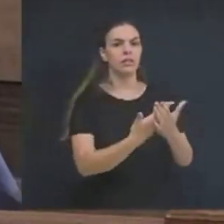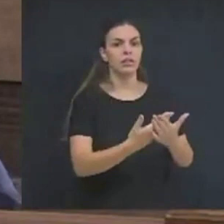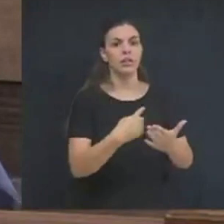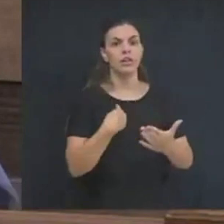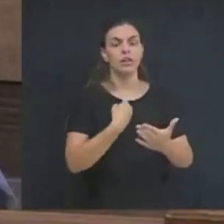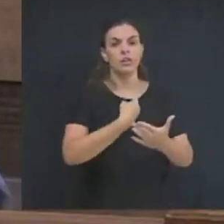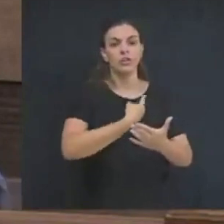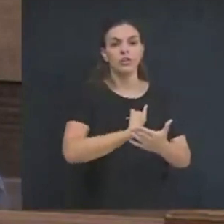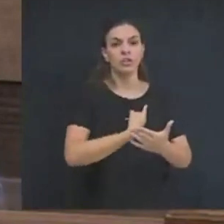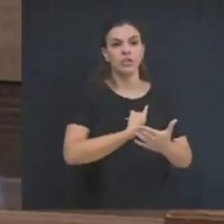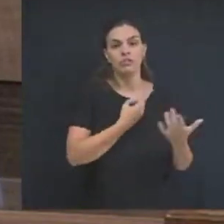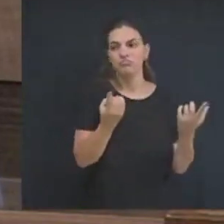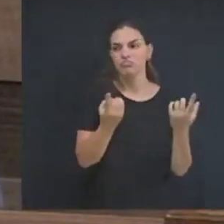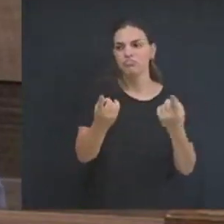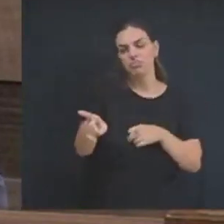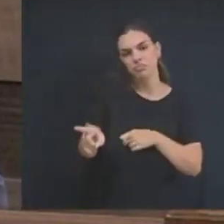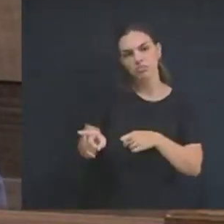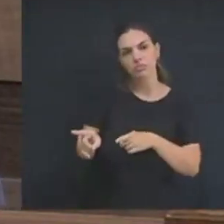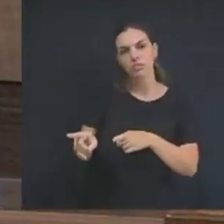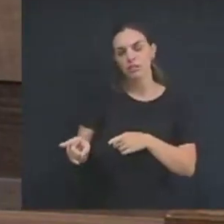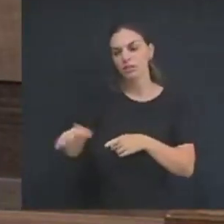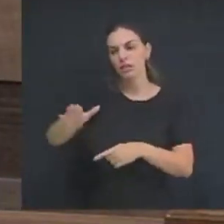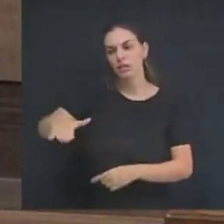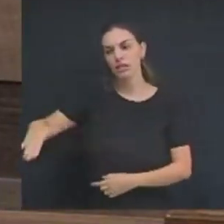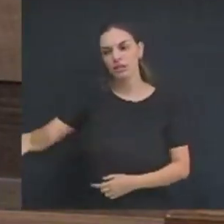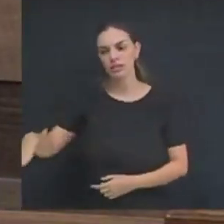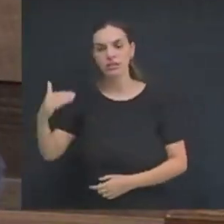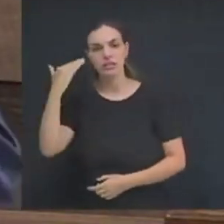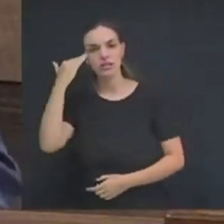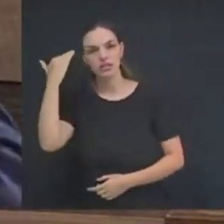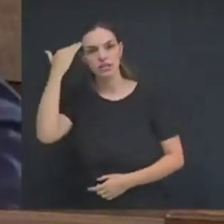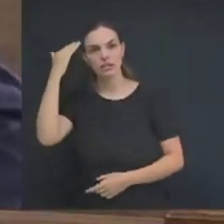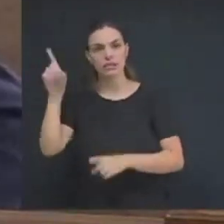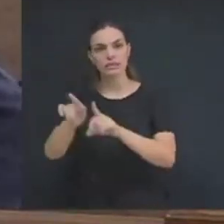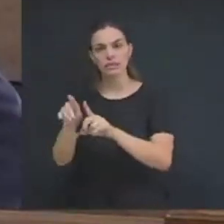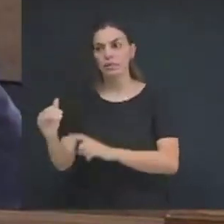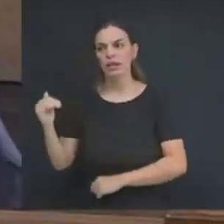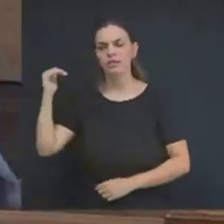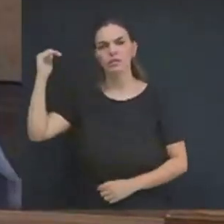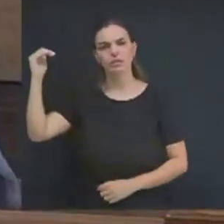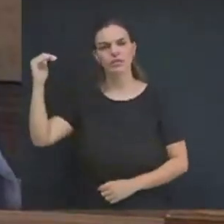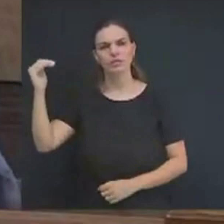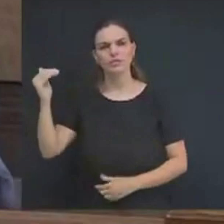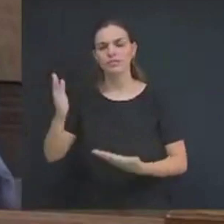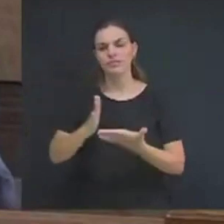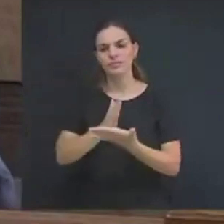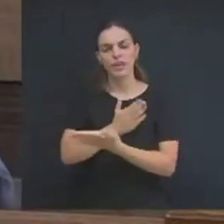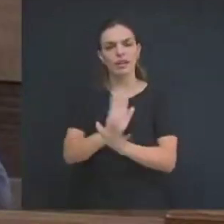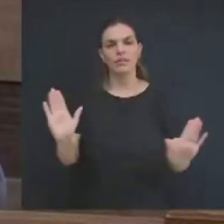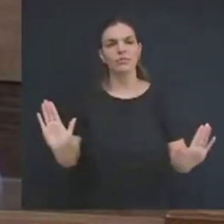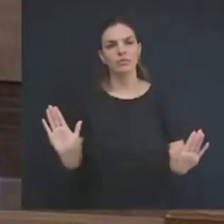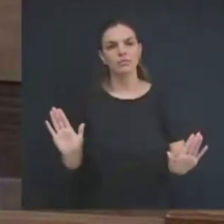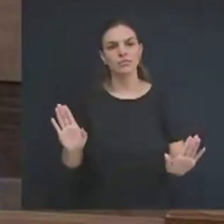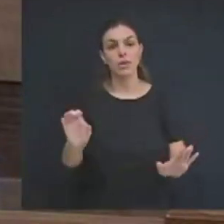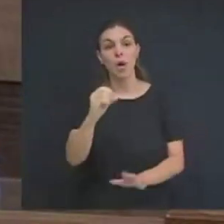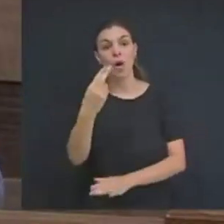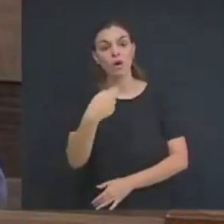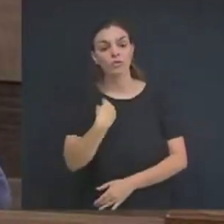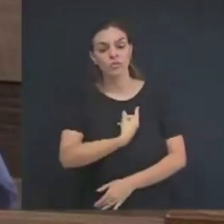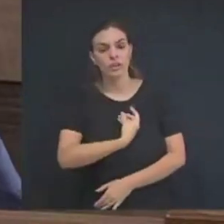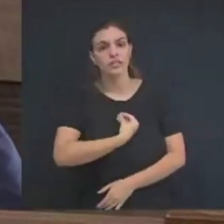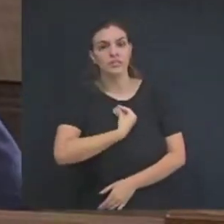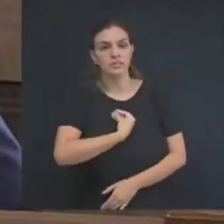humana, dessas crianças, desses adolescentes e desses adultos. Chega de visão sectária. Ou nós estamos aqui para